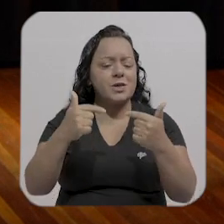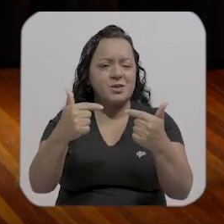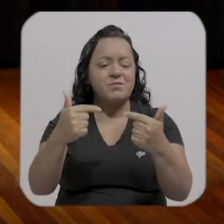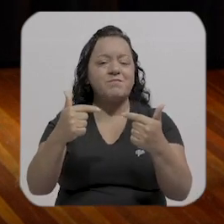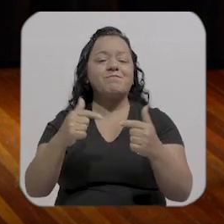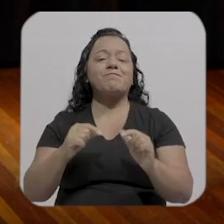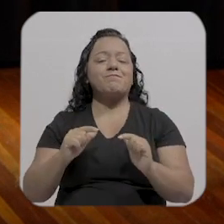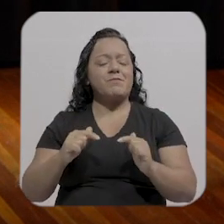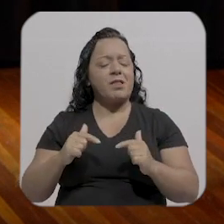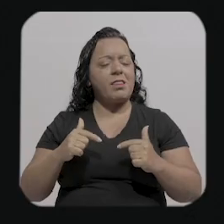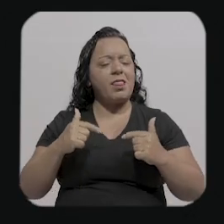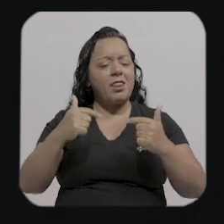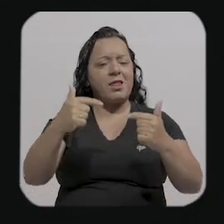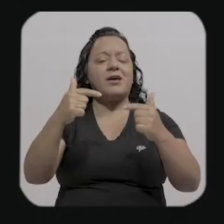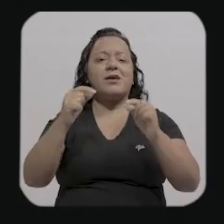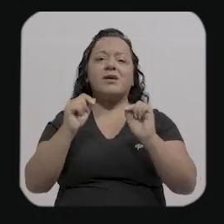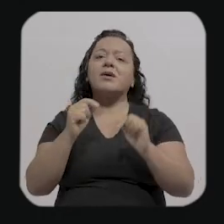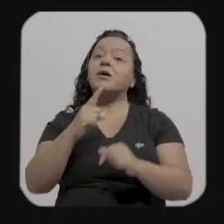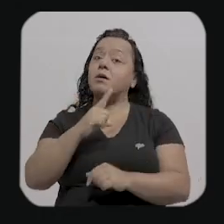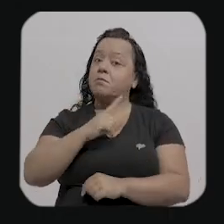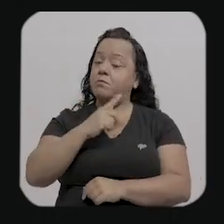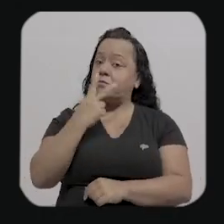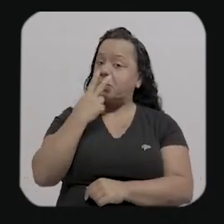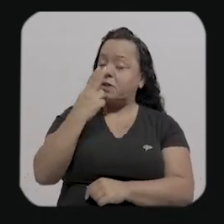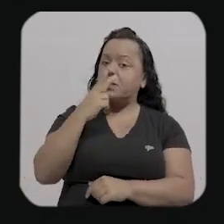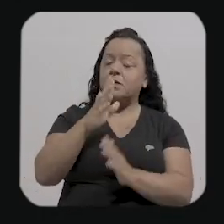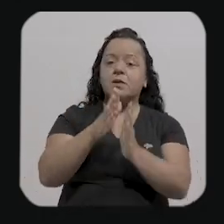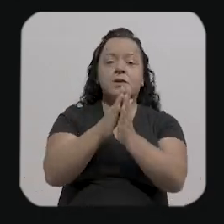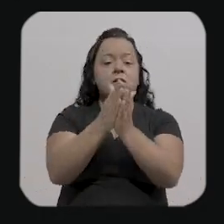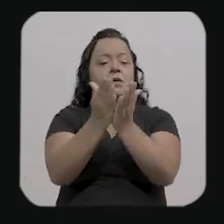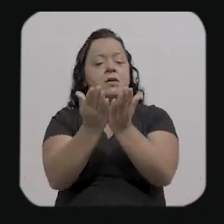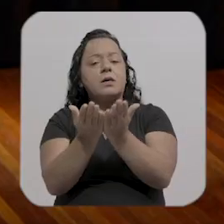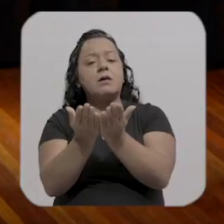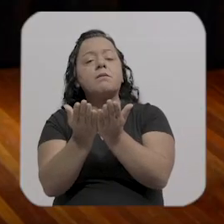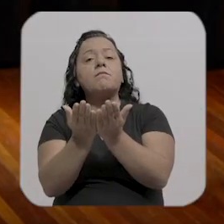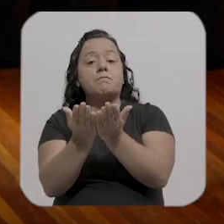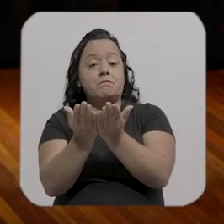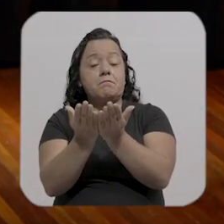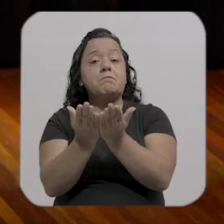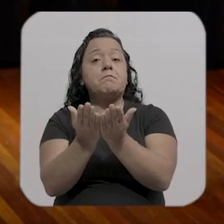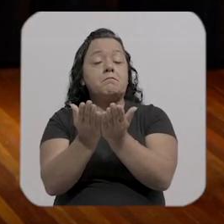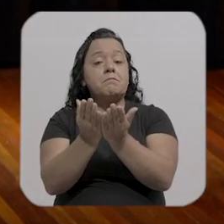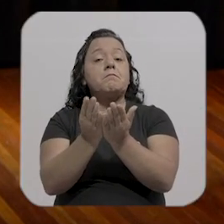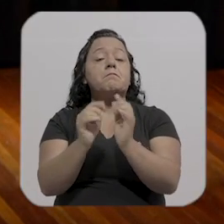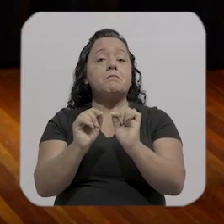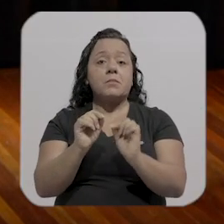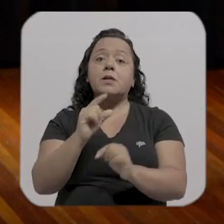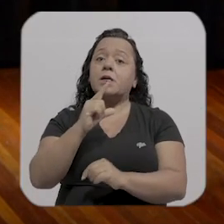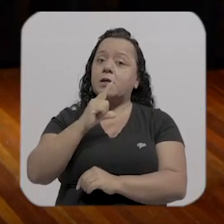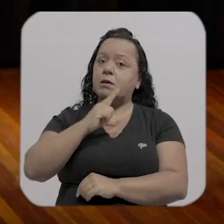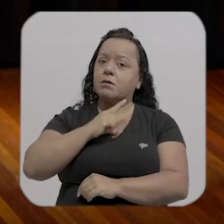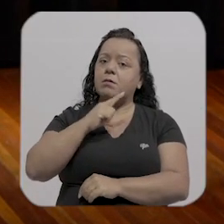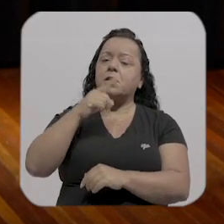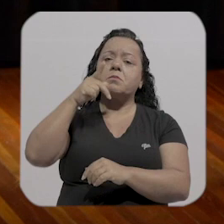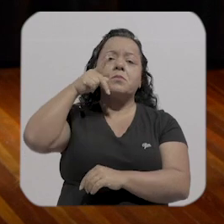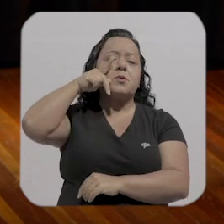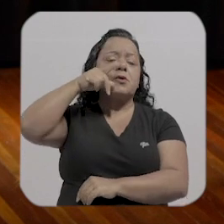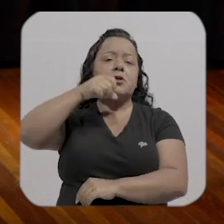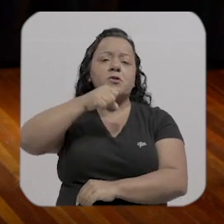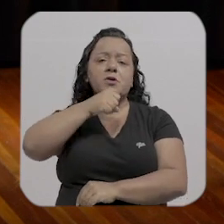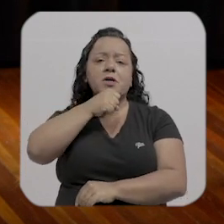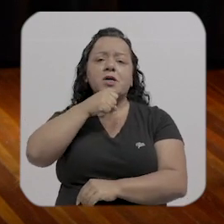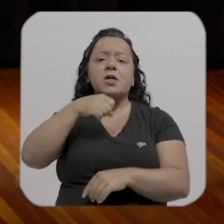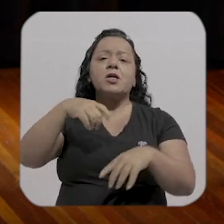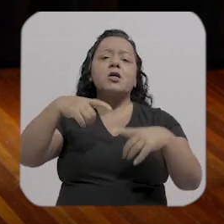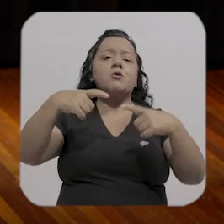Eliseu Porto Velho tem é um solo sagrado pra você que consegue dialogar com quem de fato está